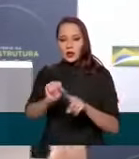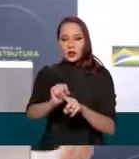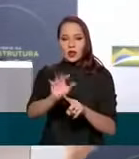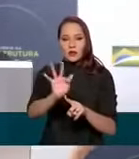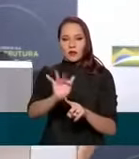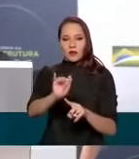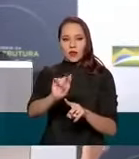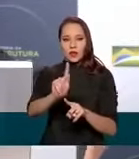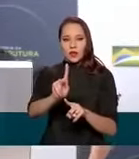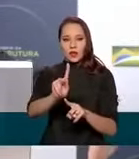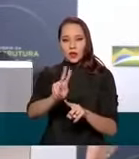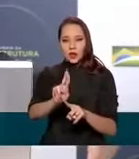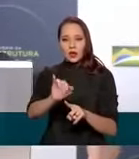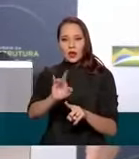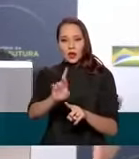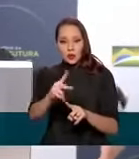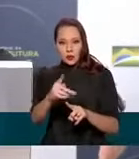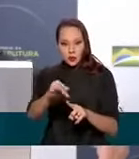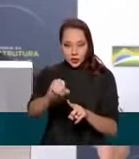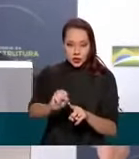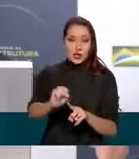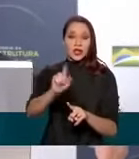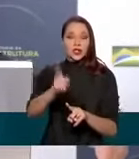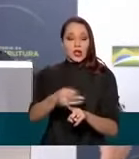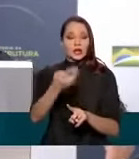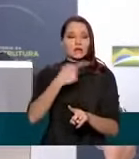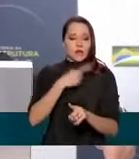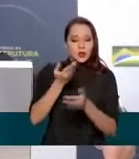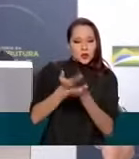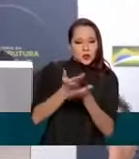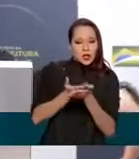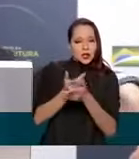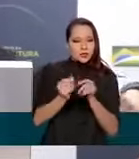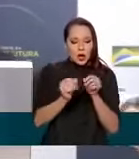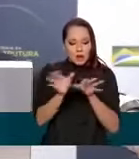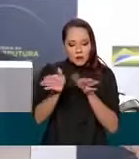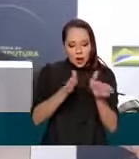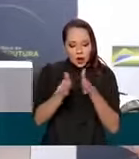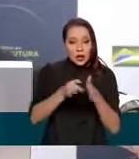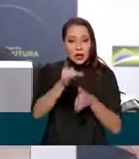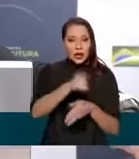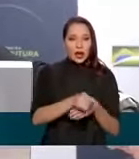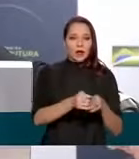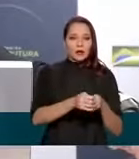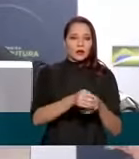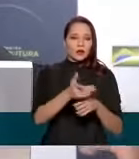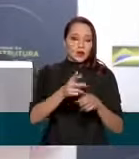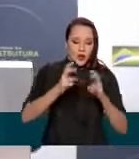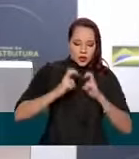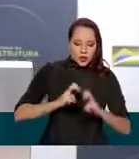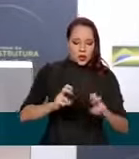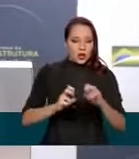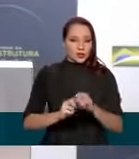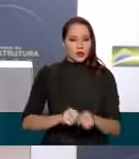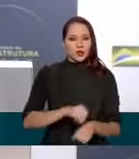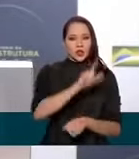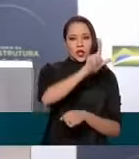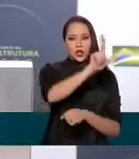estamos estudando aquilo que será a concessão de um grande leste-oeste, começando em Água Boa, indo até